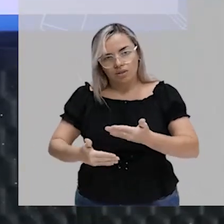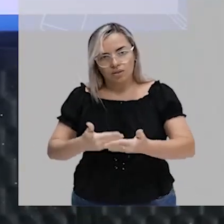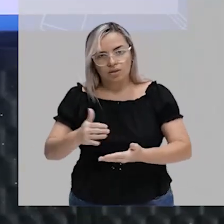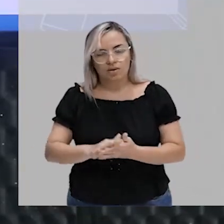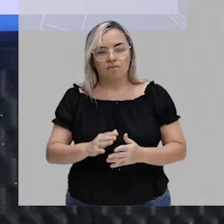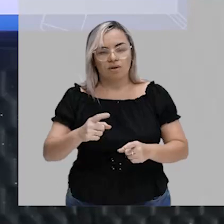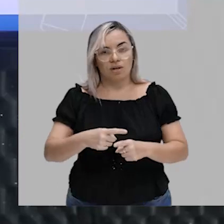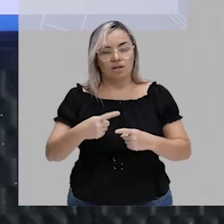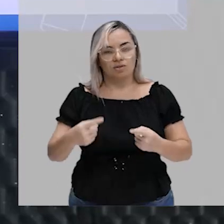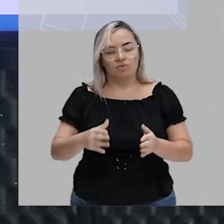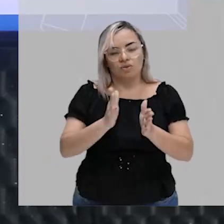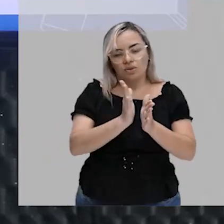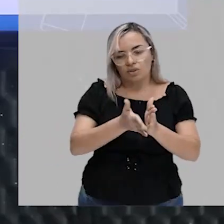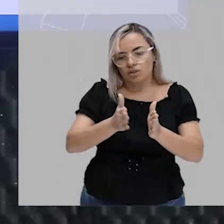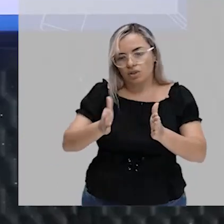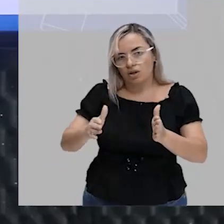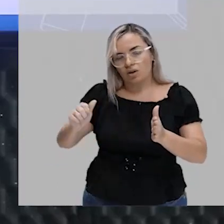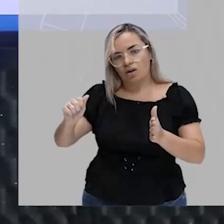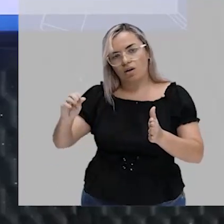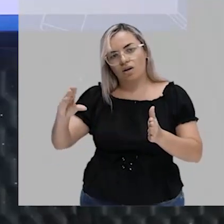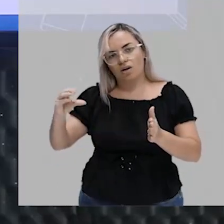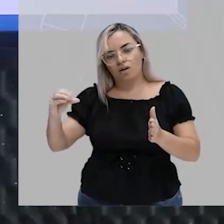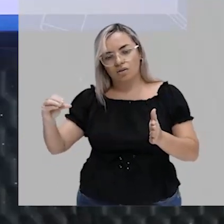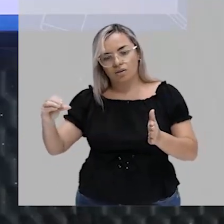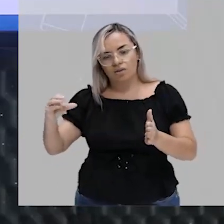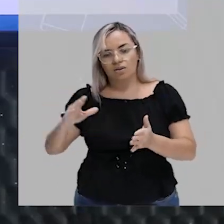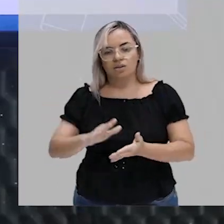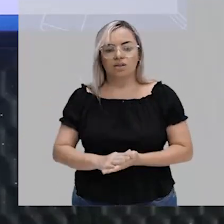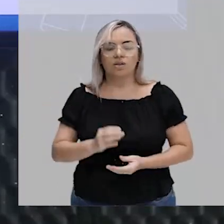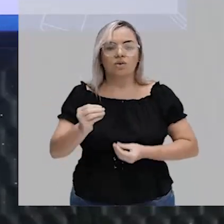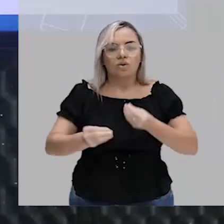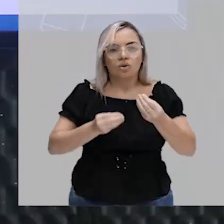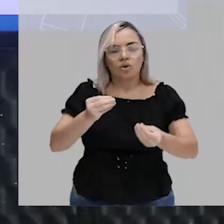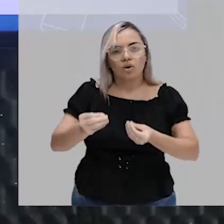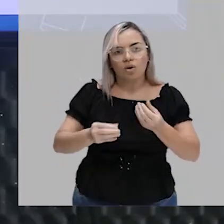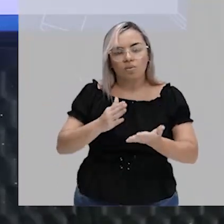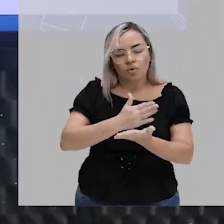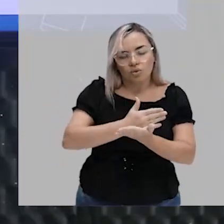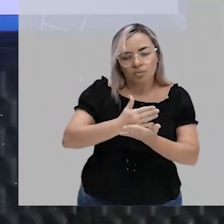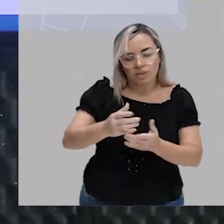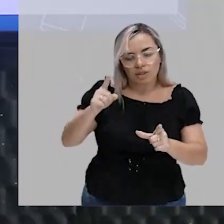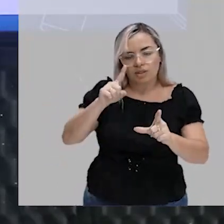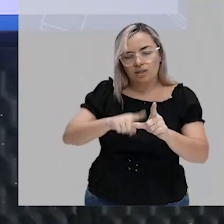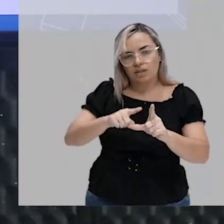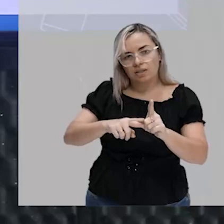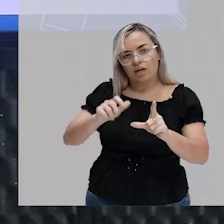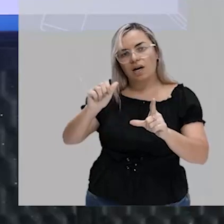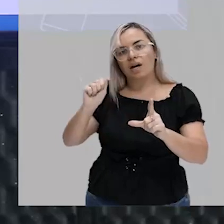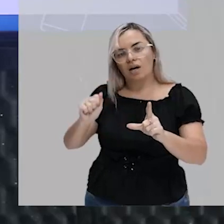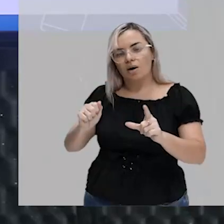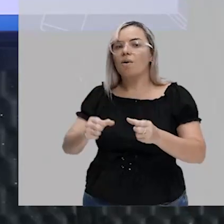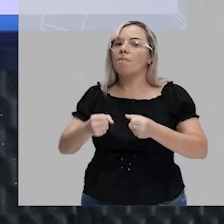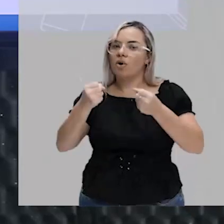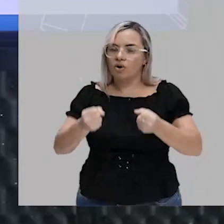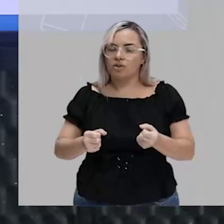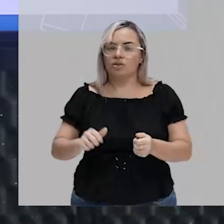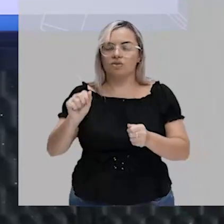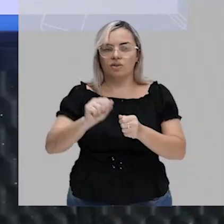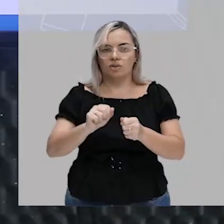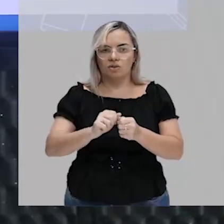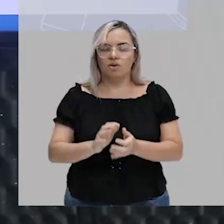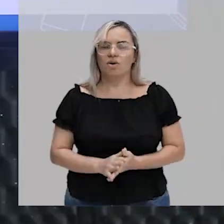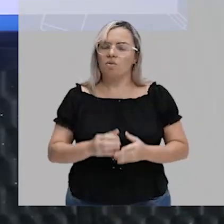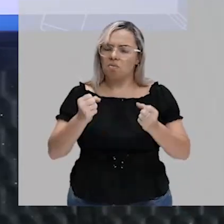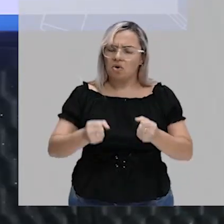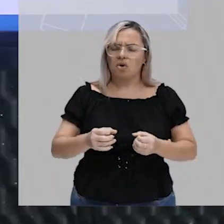as palavrinhas que começam com a letra E, que deveriam estar no começo, mas fica, tá, até o critério colocar, organizar esses